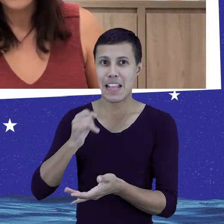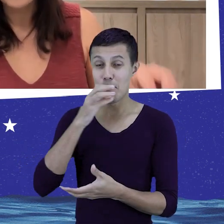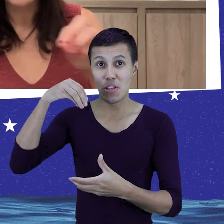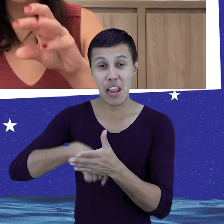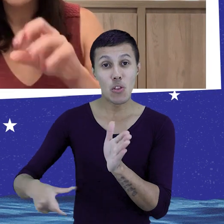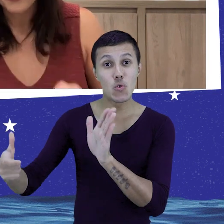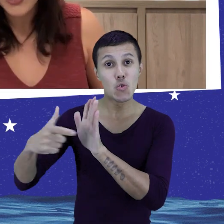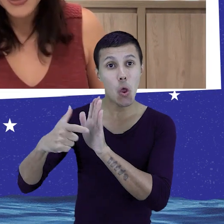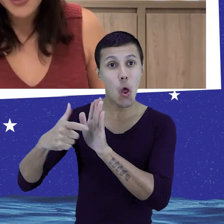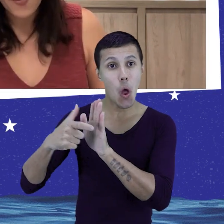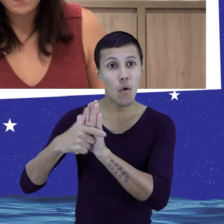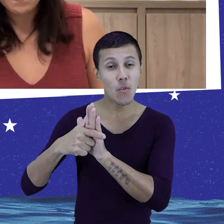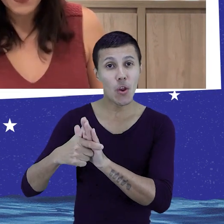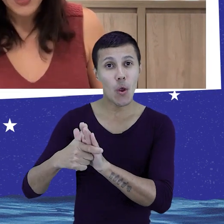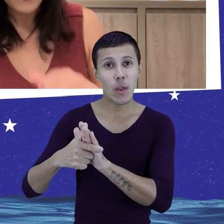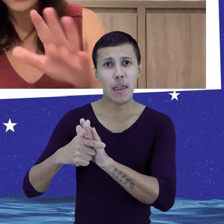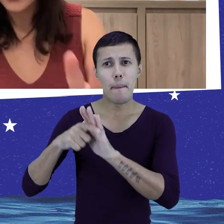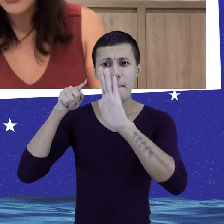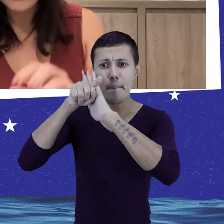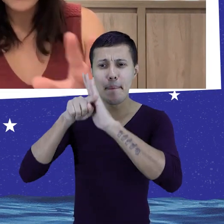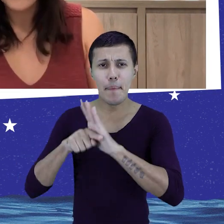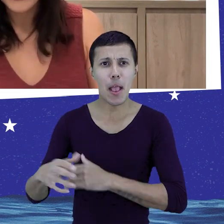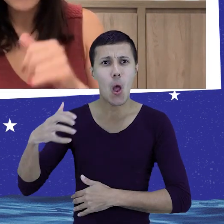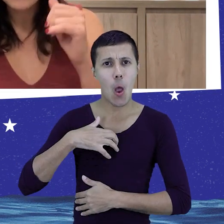software, o mapeamento comportamental. É um questionário que eu envio...